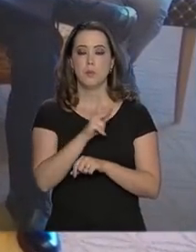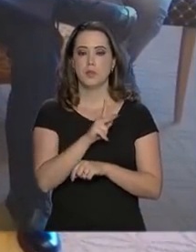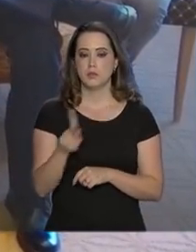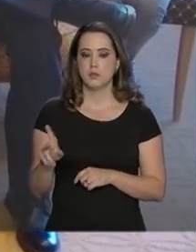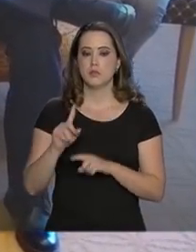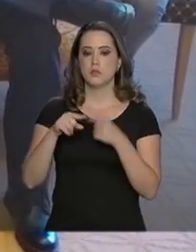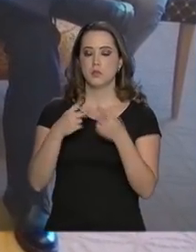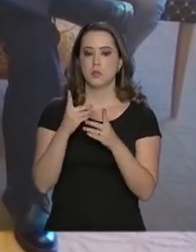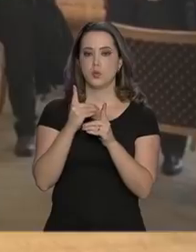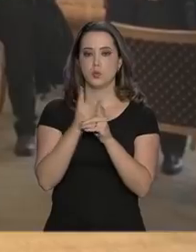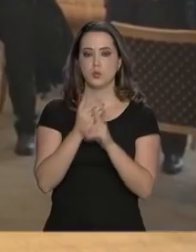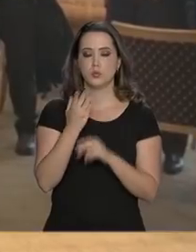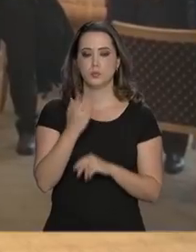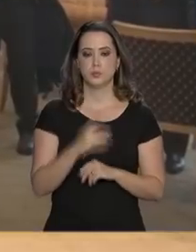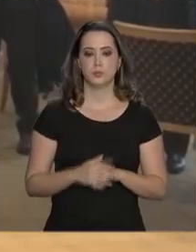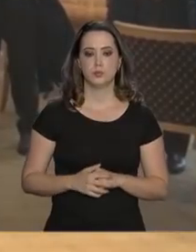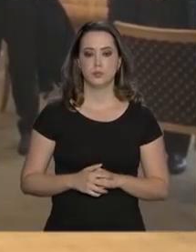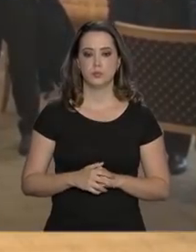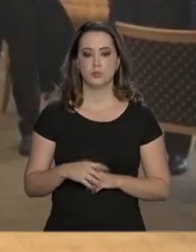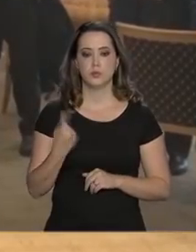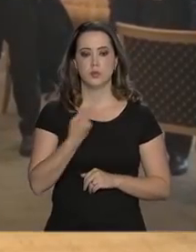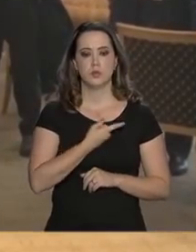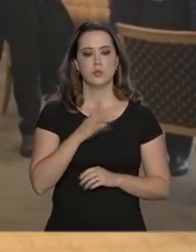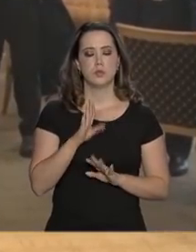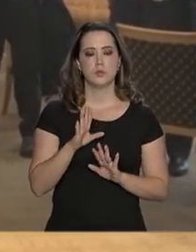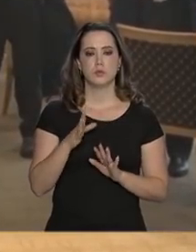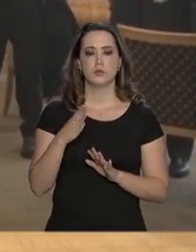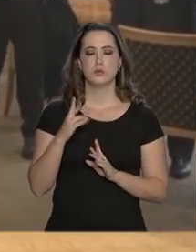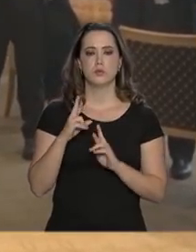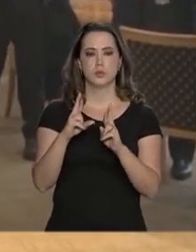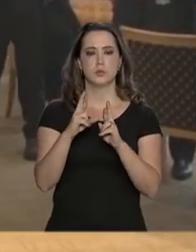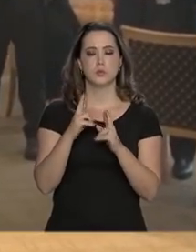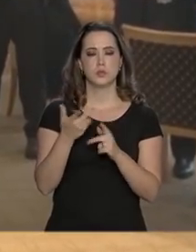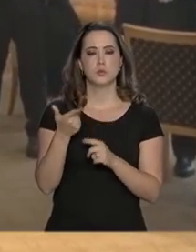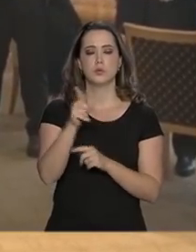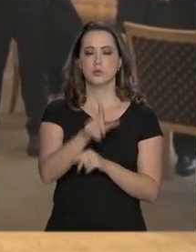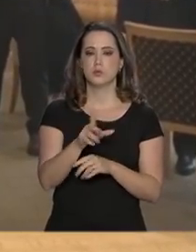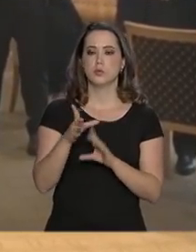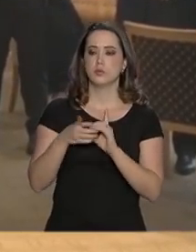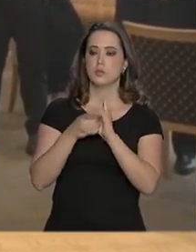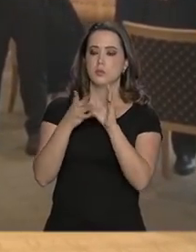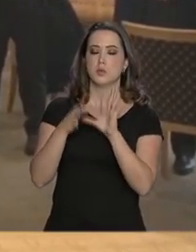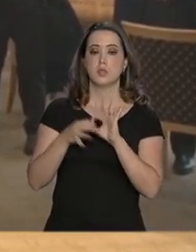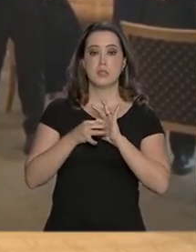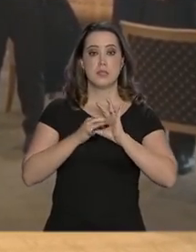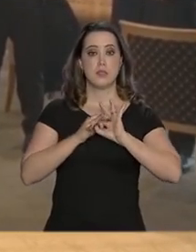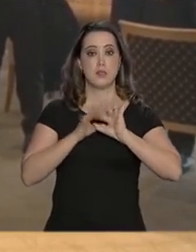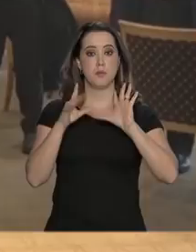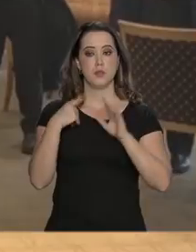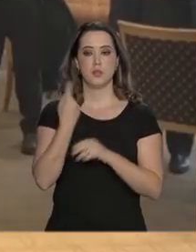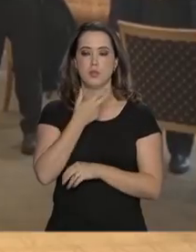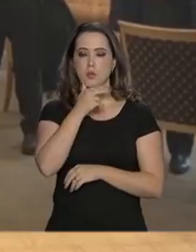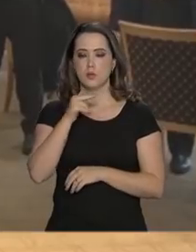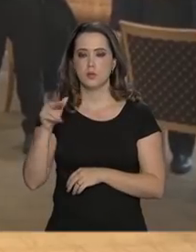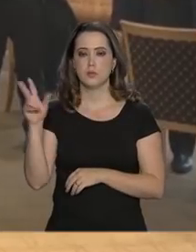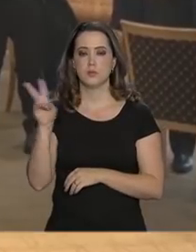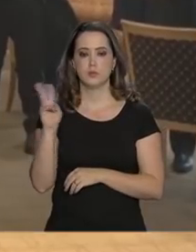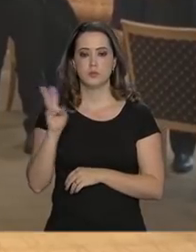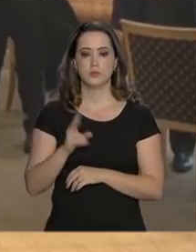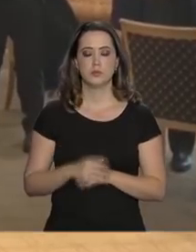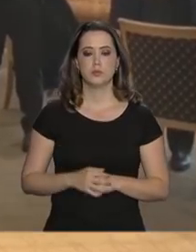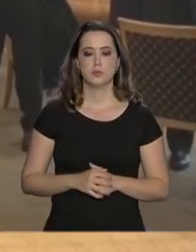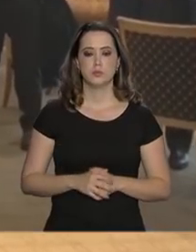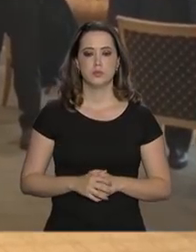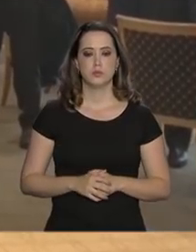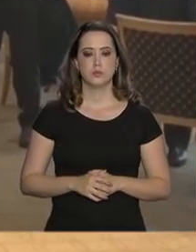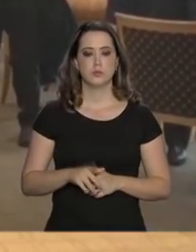Davos, na Suíça. Nós também estamos solidários pela volta da democracia e liberdade para os nossos irmãos da Venezuela. Assim